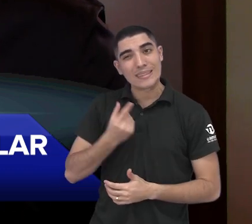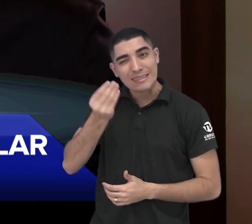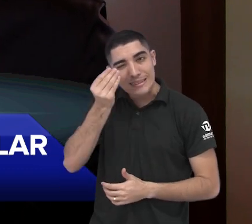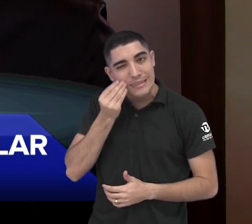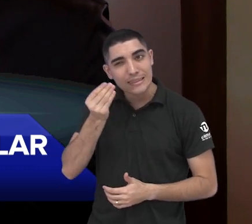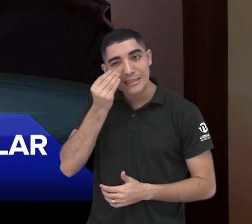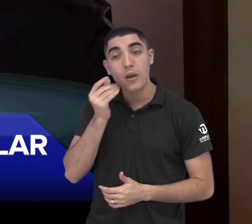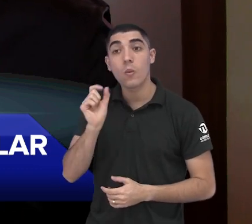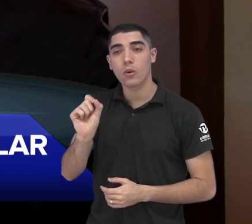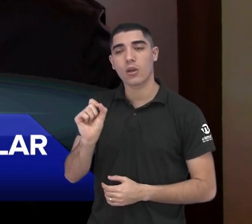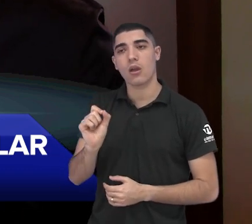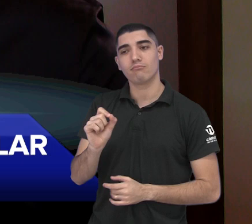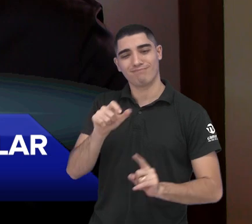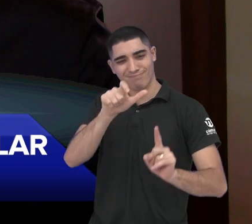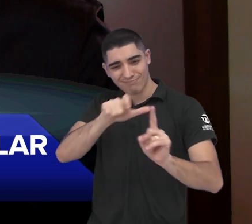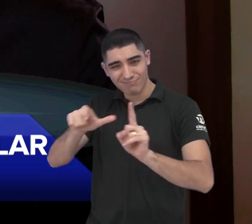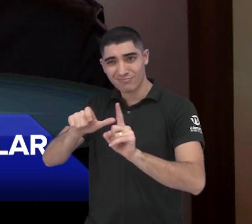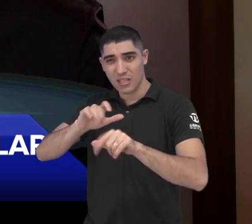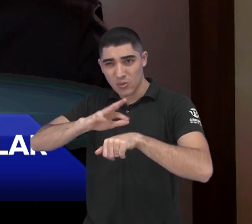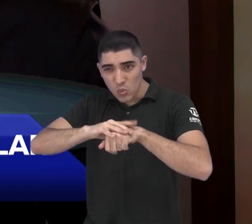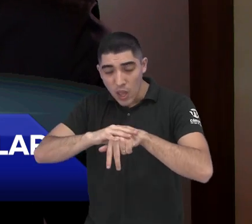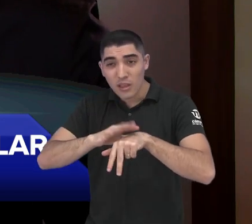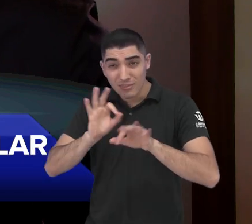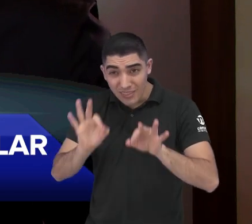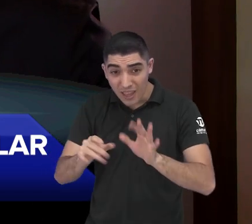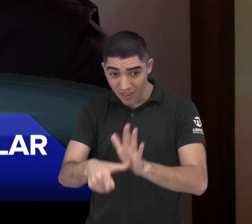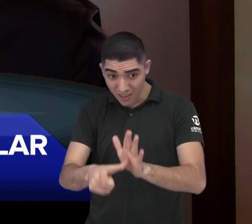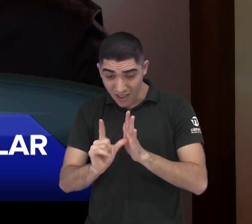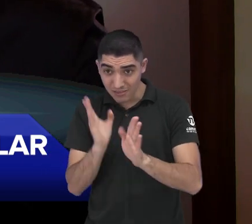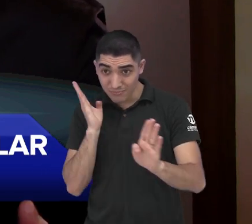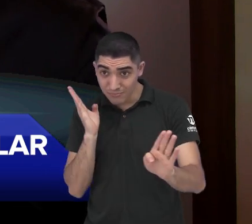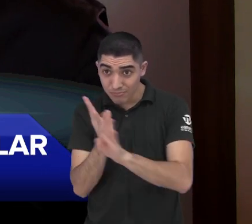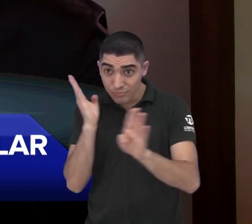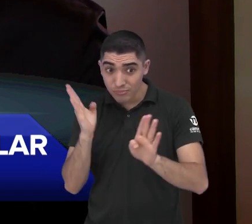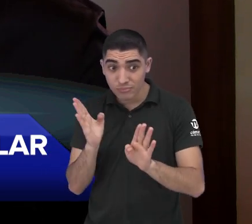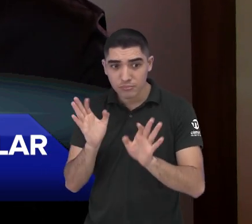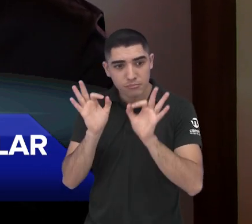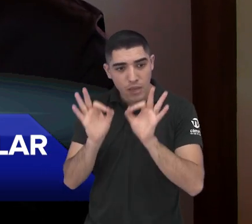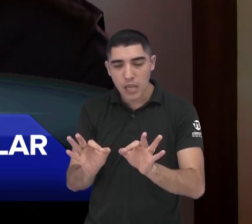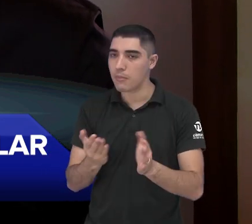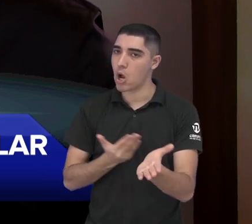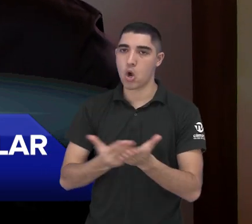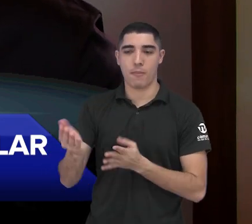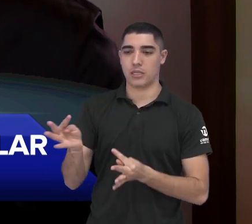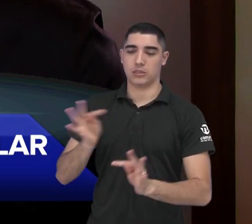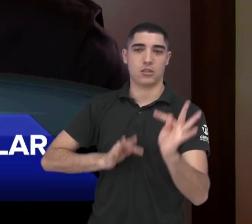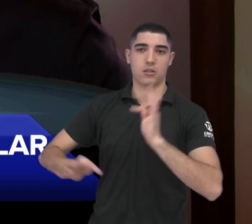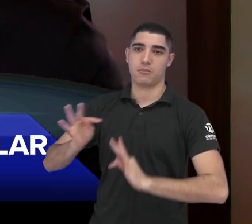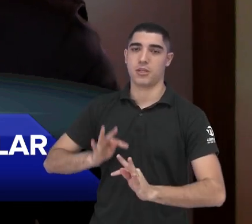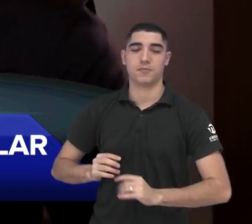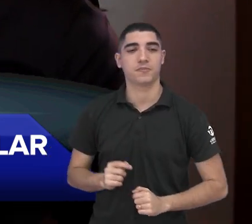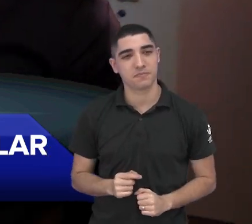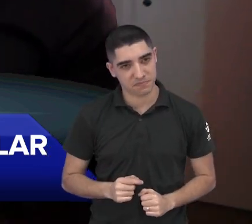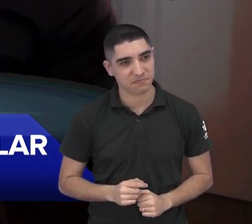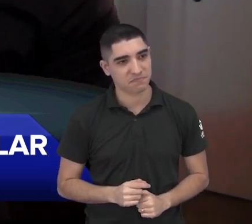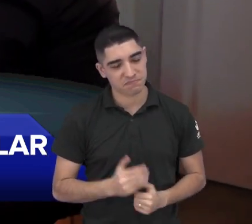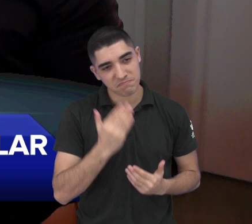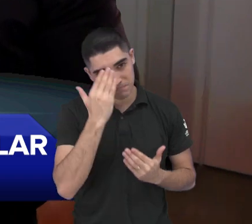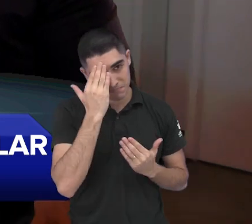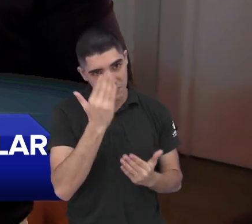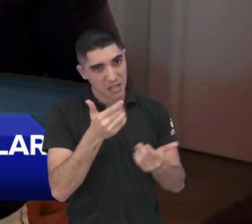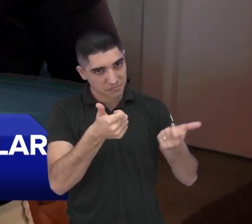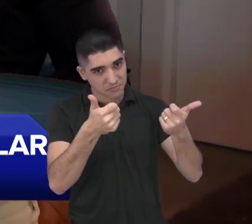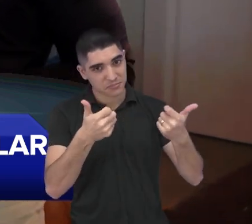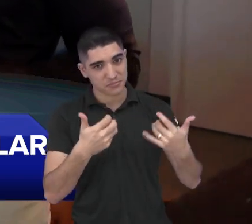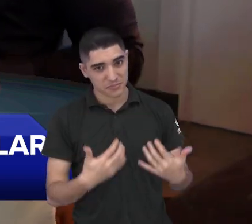no mínimo, dar um suporte para esses pacientes, fazer o diagnóstico precoce e já iniciar o tratamento. Perfeito, doutor.